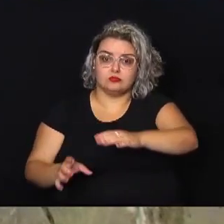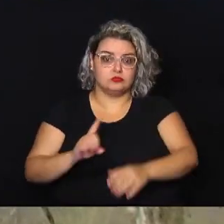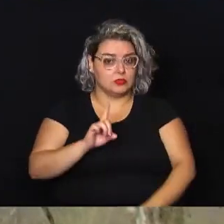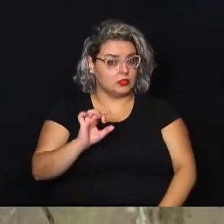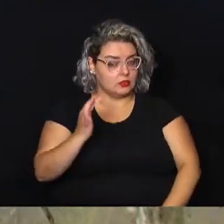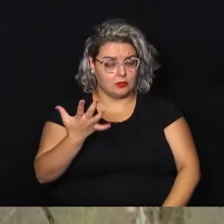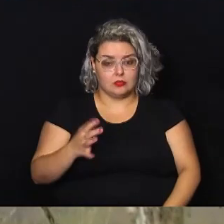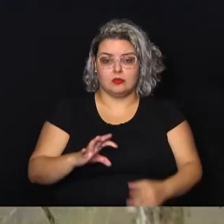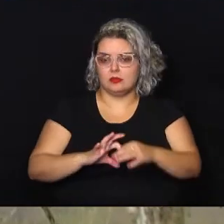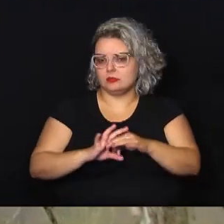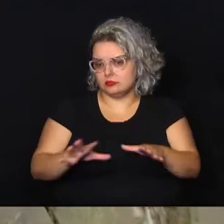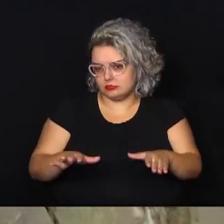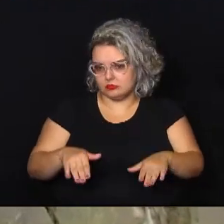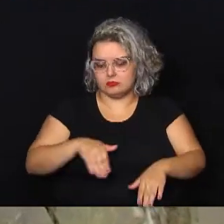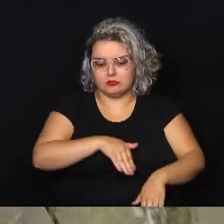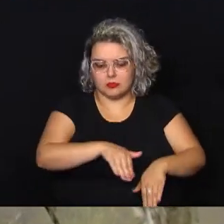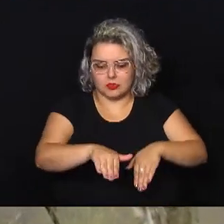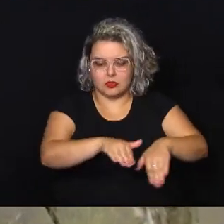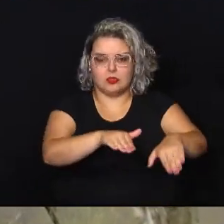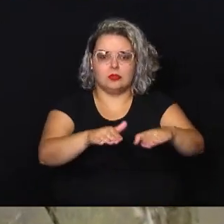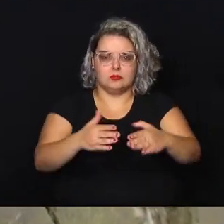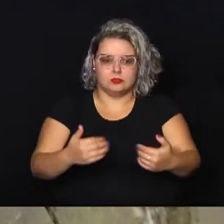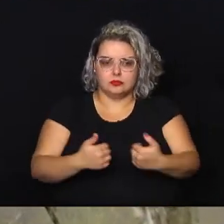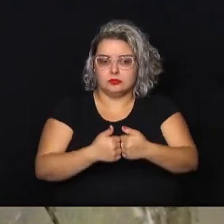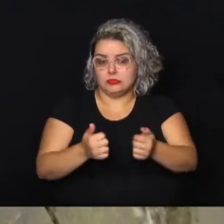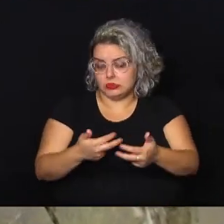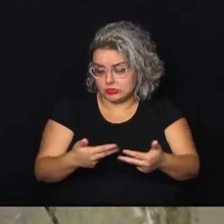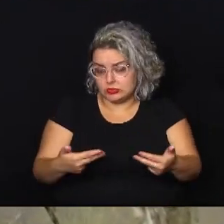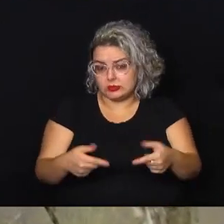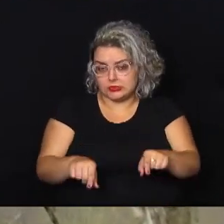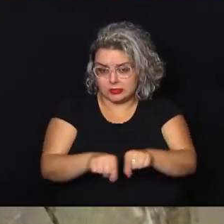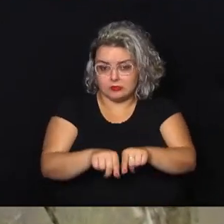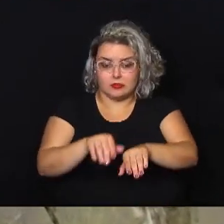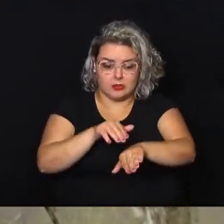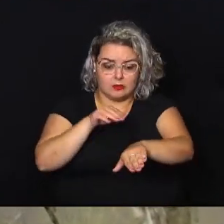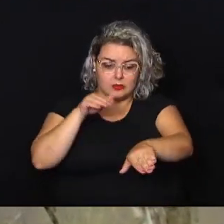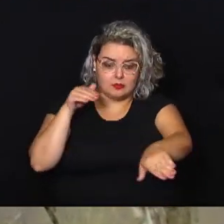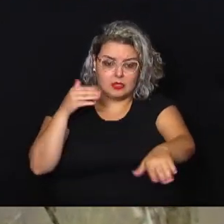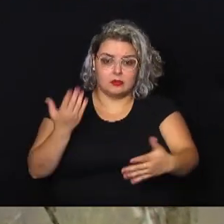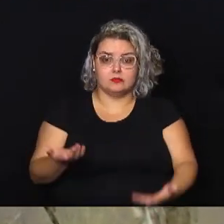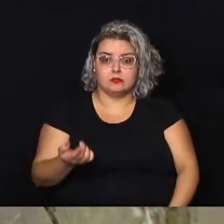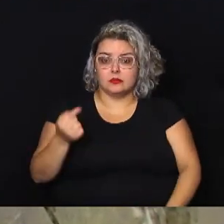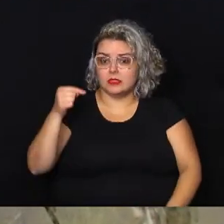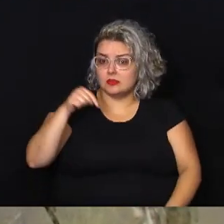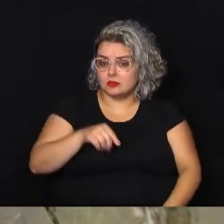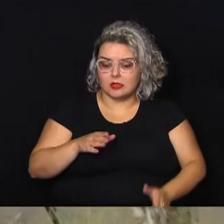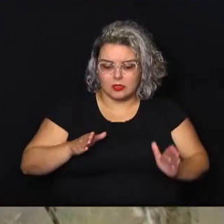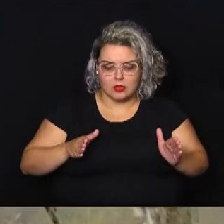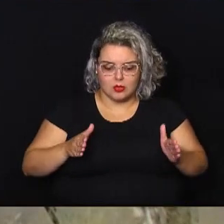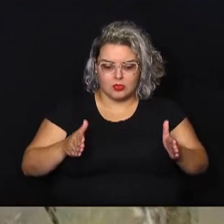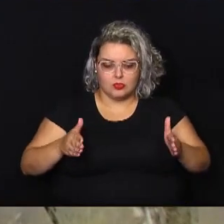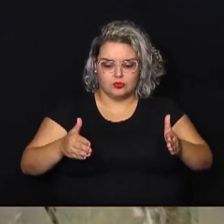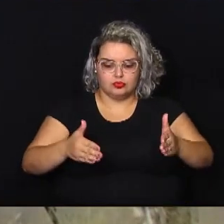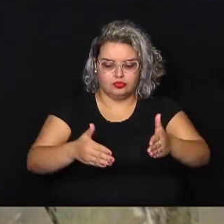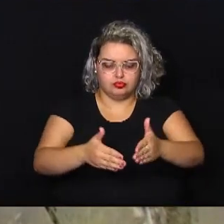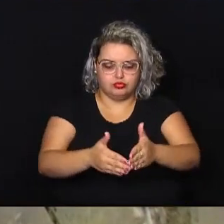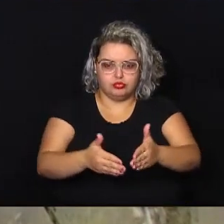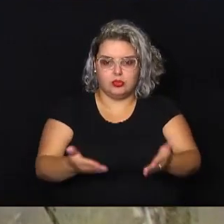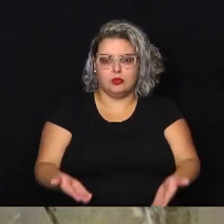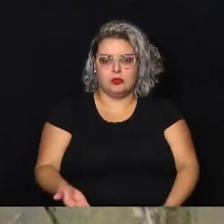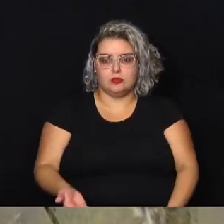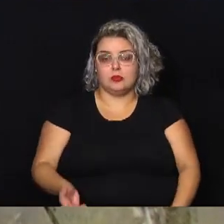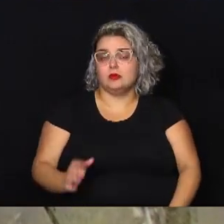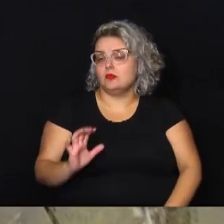faixas de rolamento do corredor de ônibus e também dos veículos. E aqui se tornou um funil, onde vêm